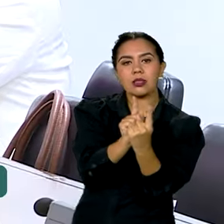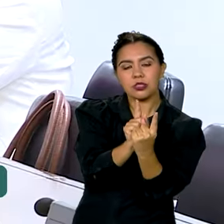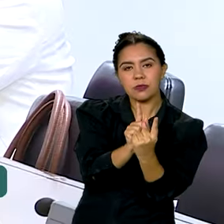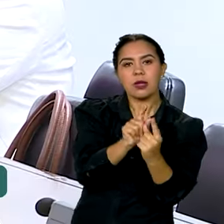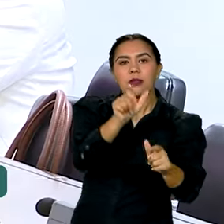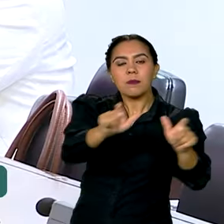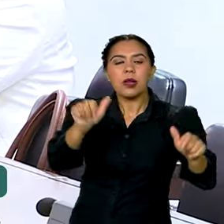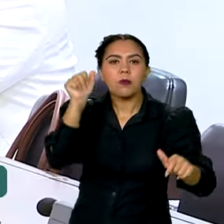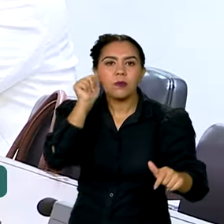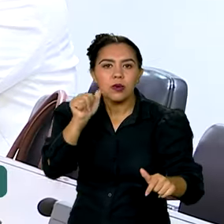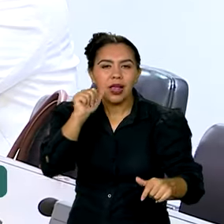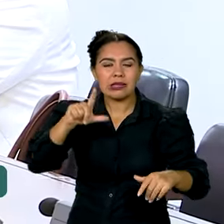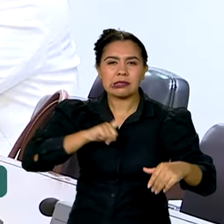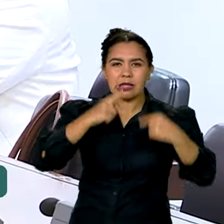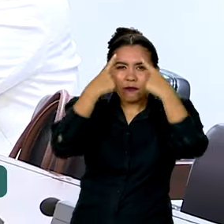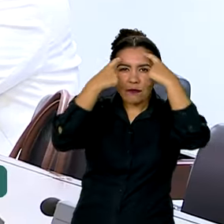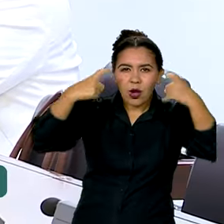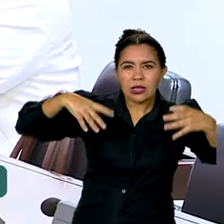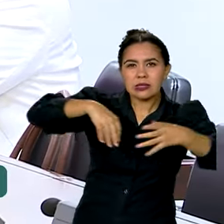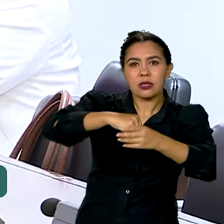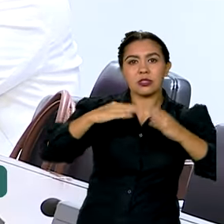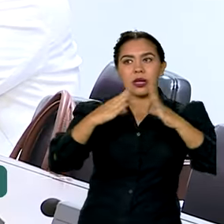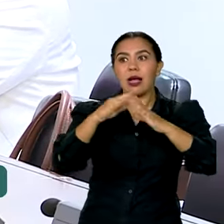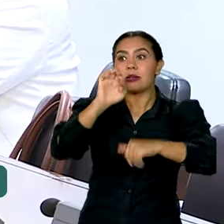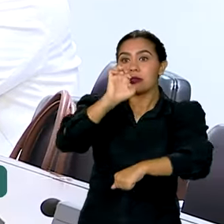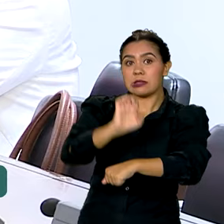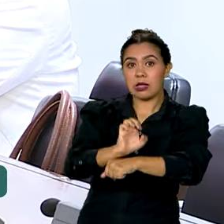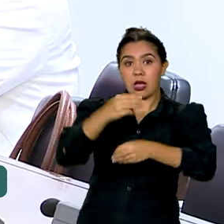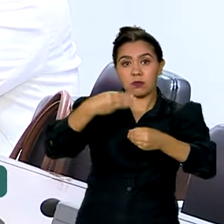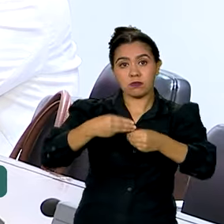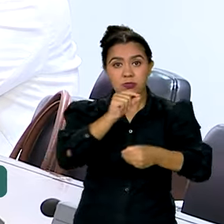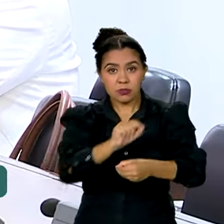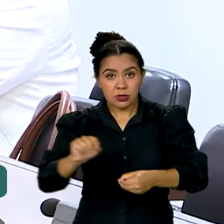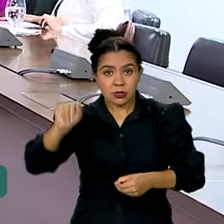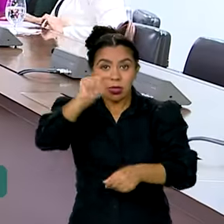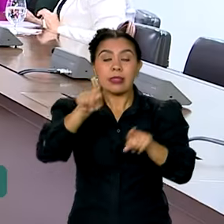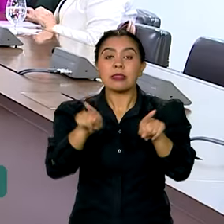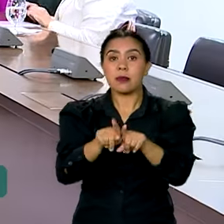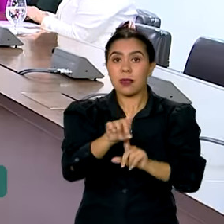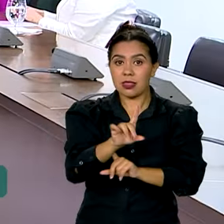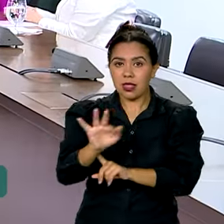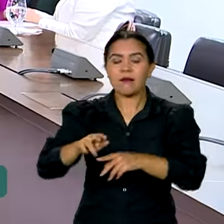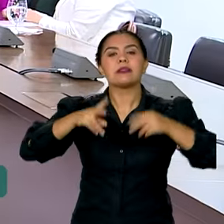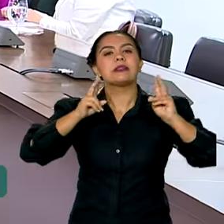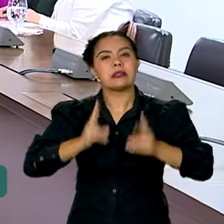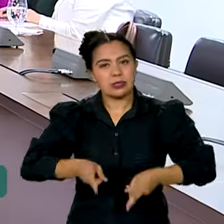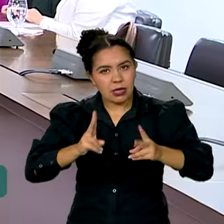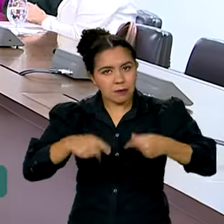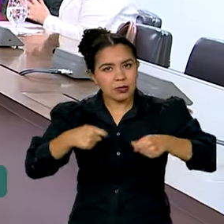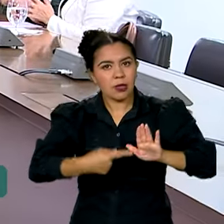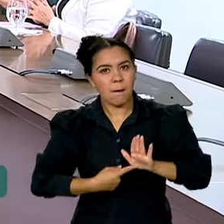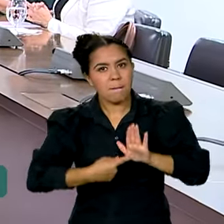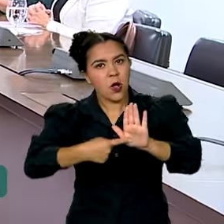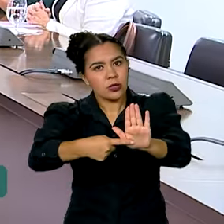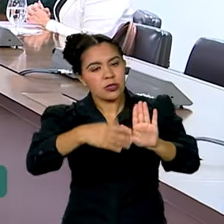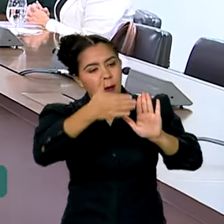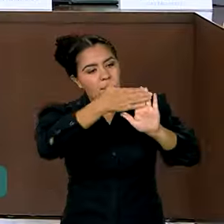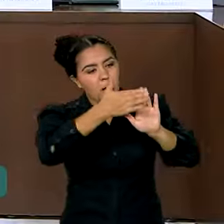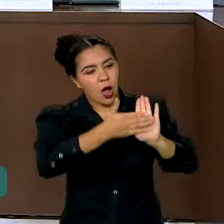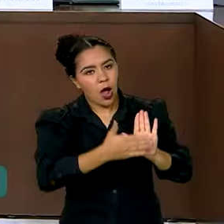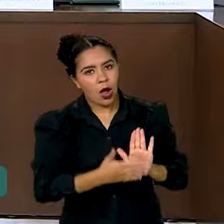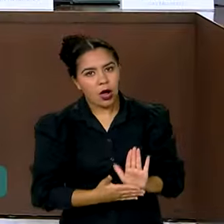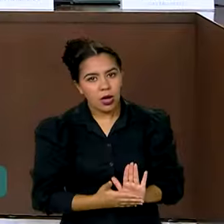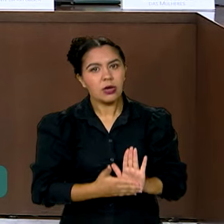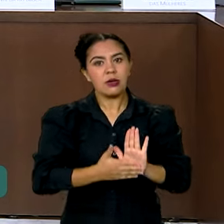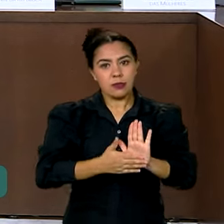violência. Estados, municípios e o Distrito Federal devem apresentar regularmente suas propostas sob risco de